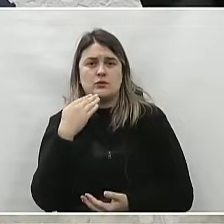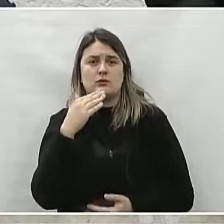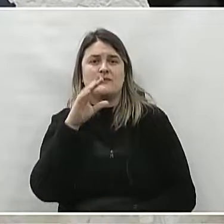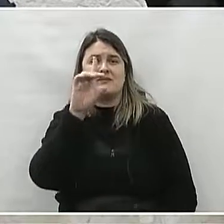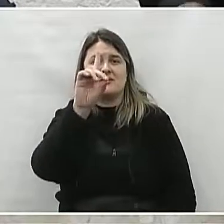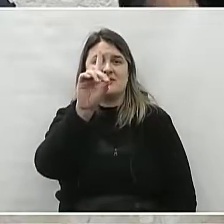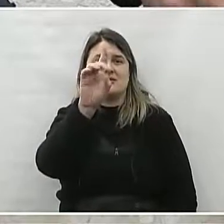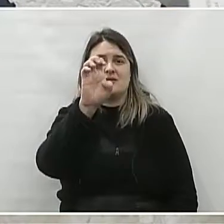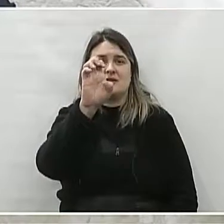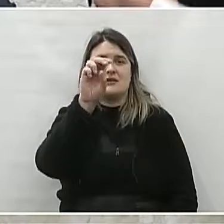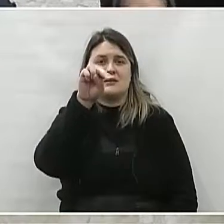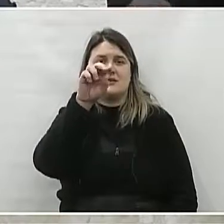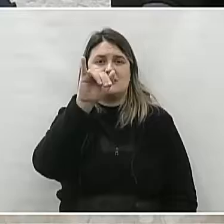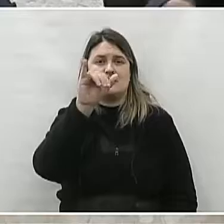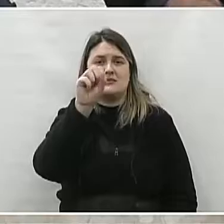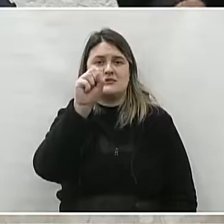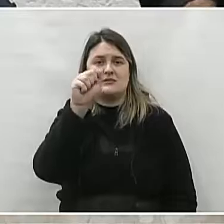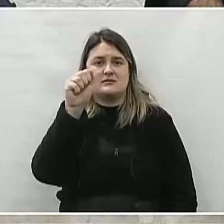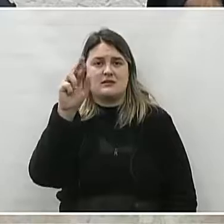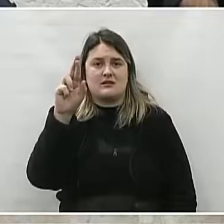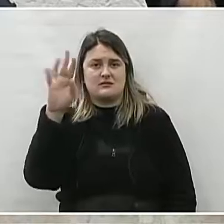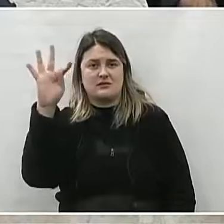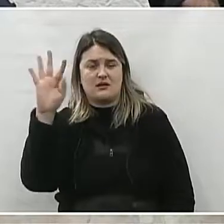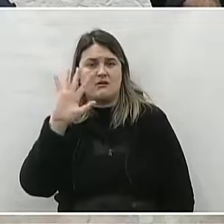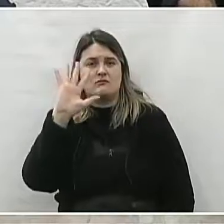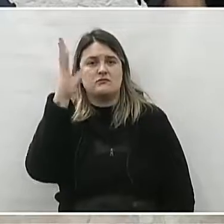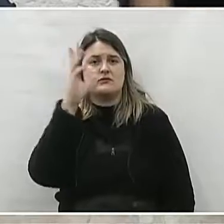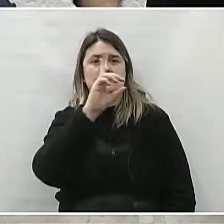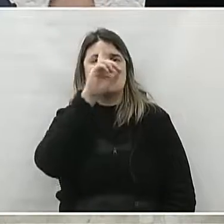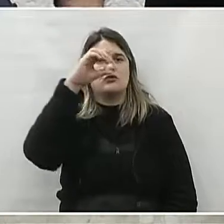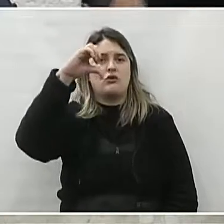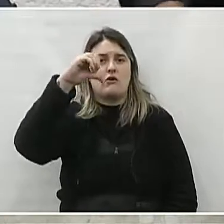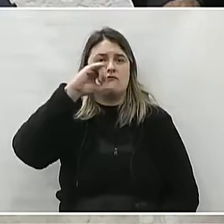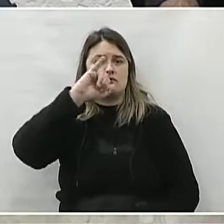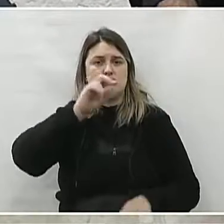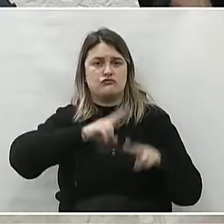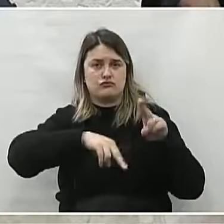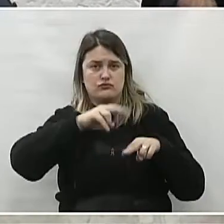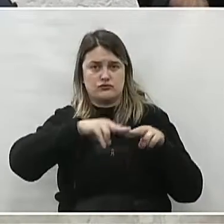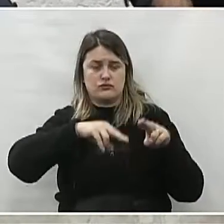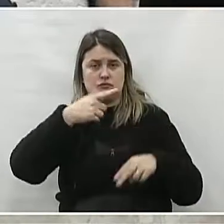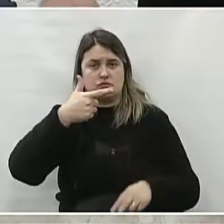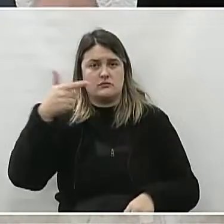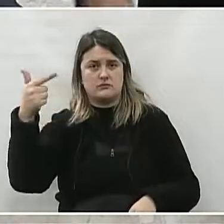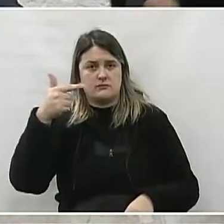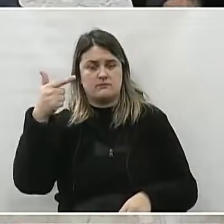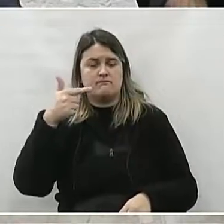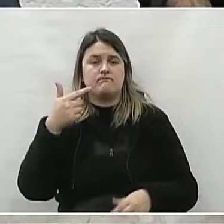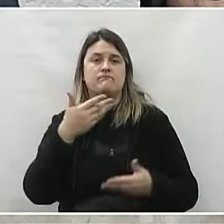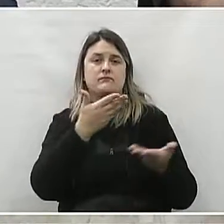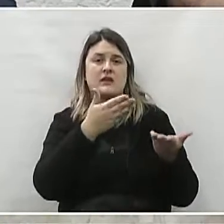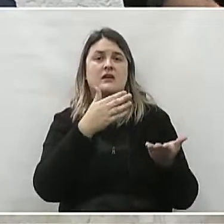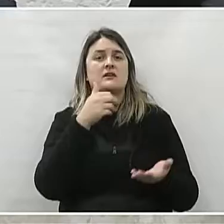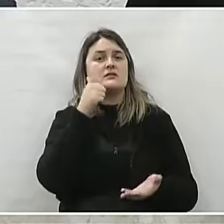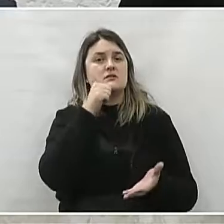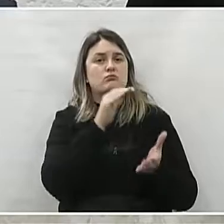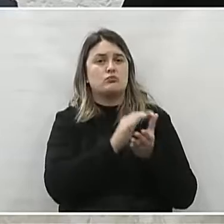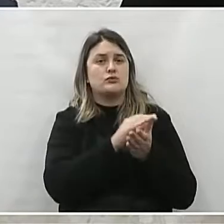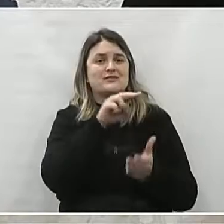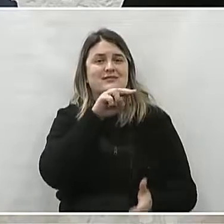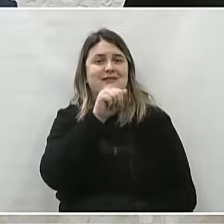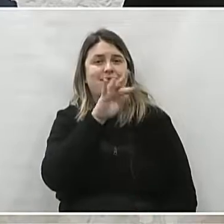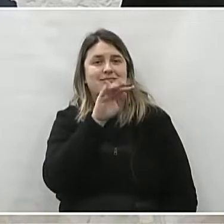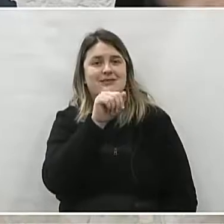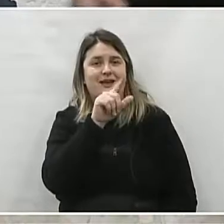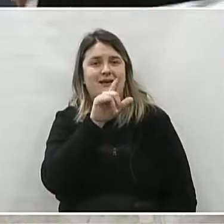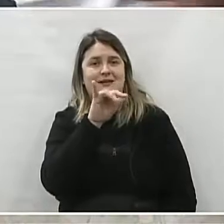Denizarte Duz, Duz, ocorrido no dia 9 de 6 de 2022. Deixou a esposa Natália e filhos,